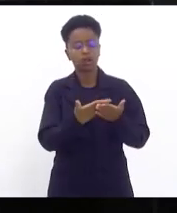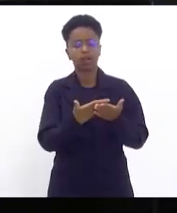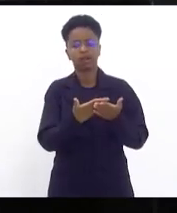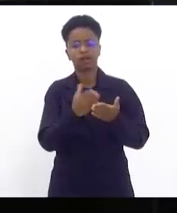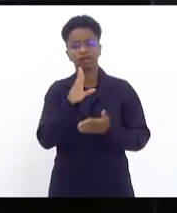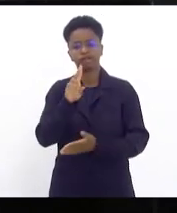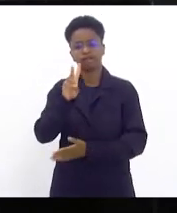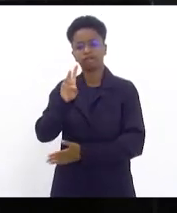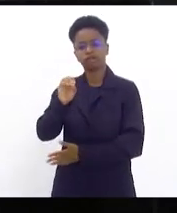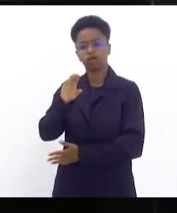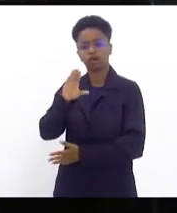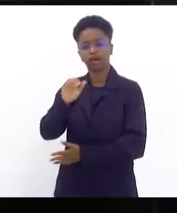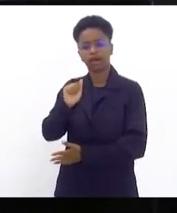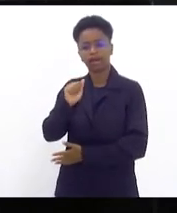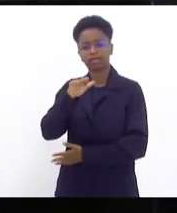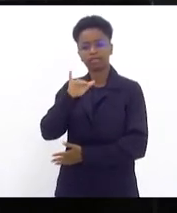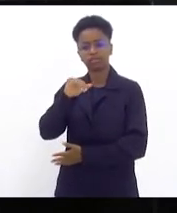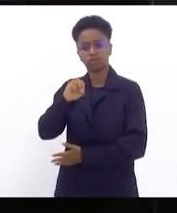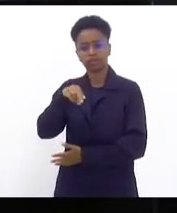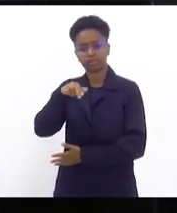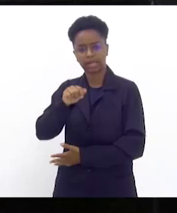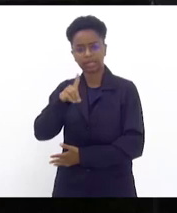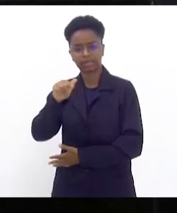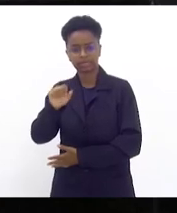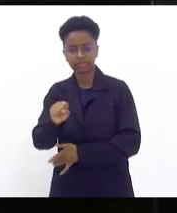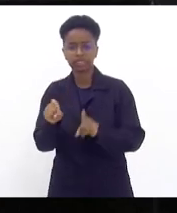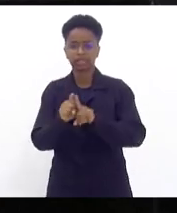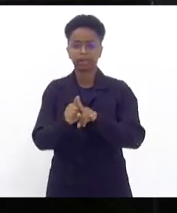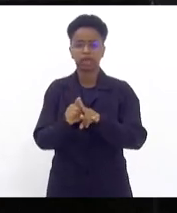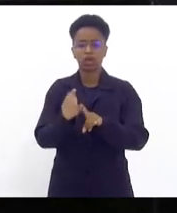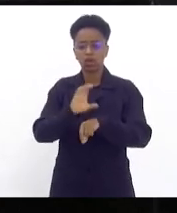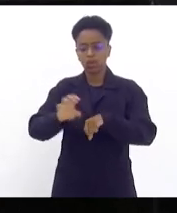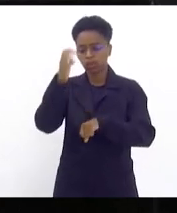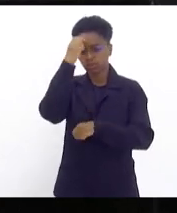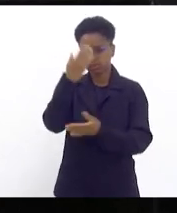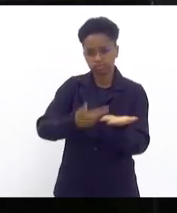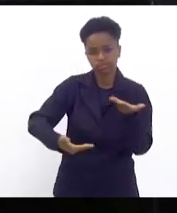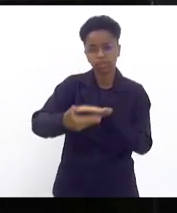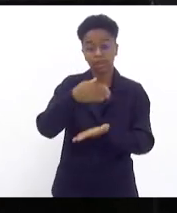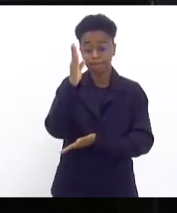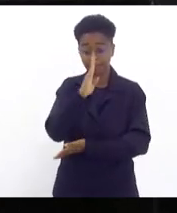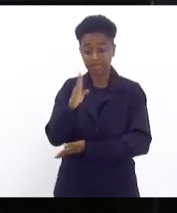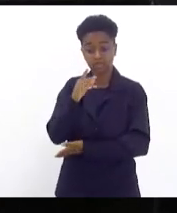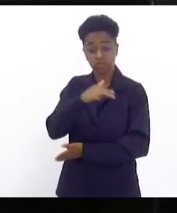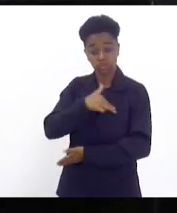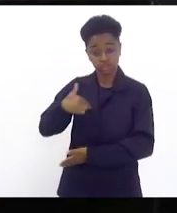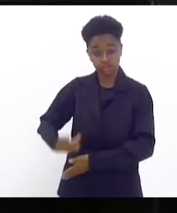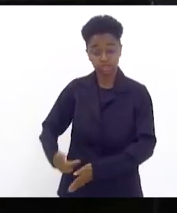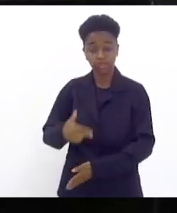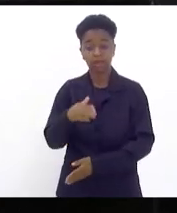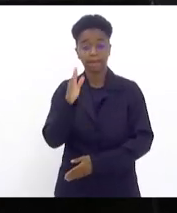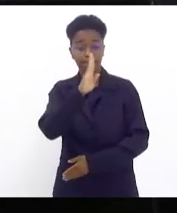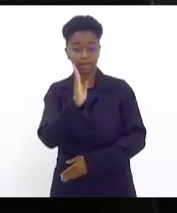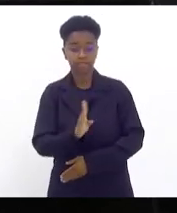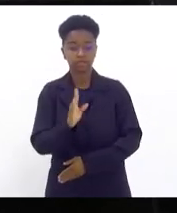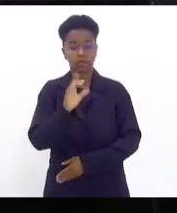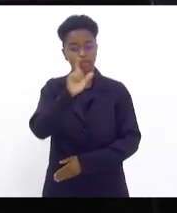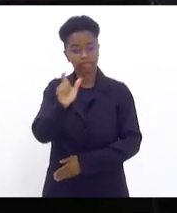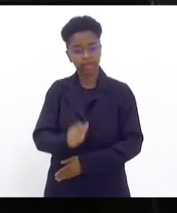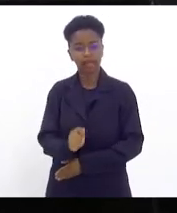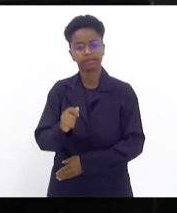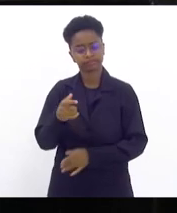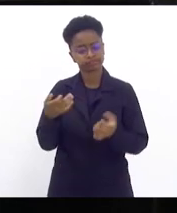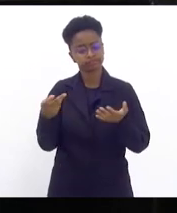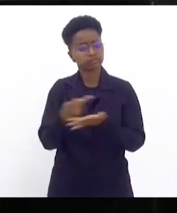interculturais, Brasil-China, Brasil-Itália, dão certo, entre outras tantas. E